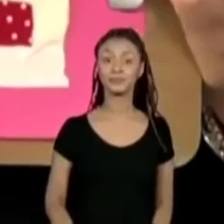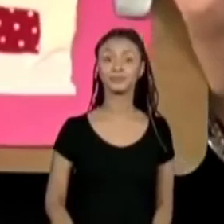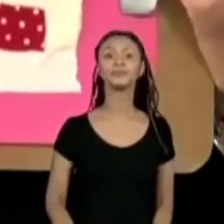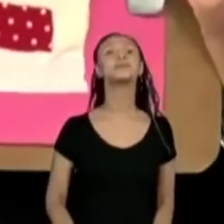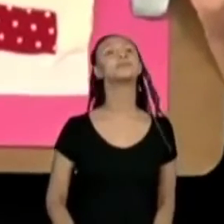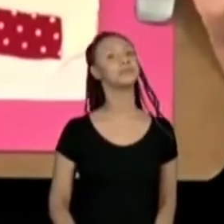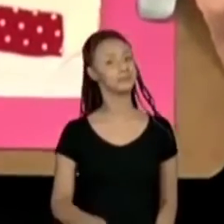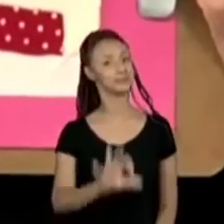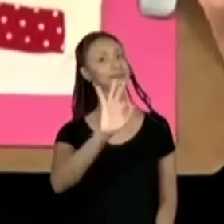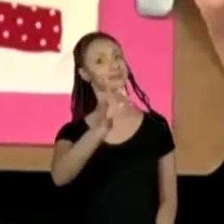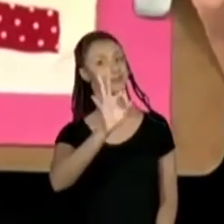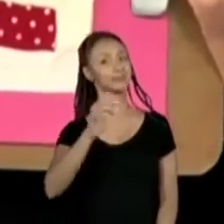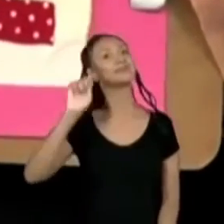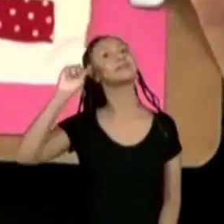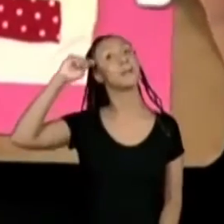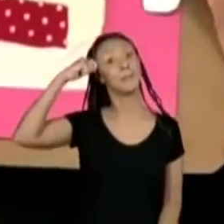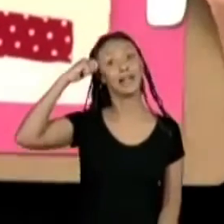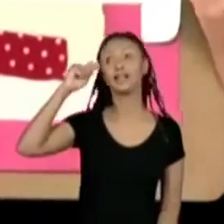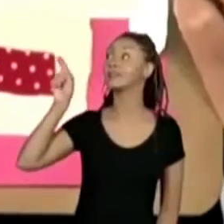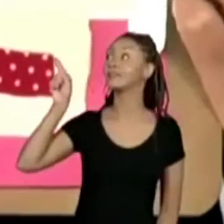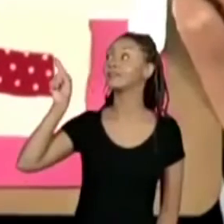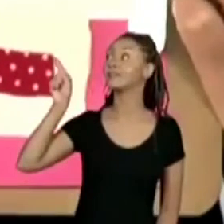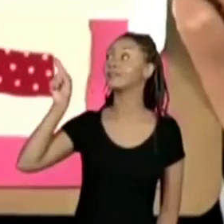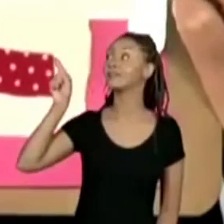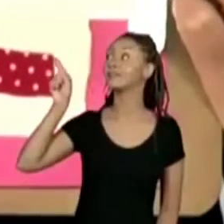Isso mesmo, a preta. Olha só.